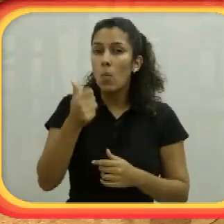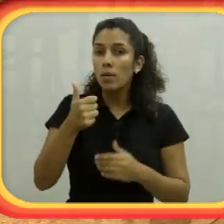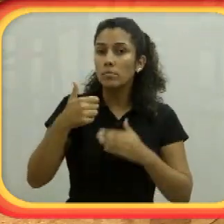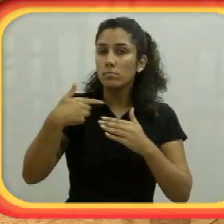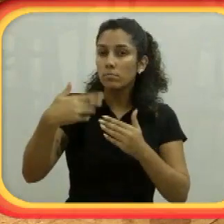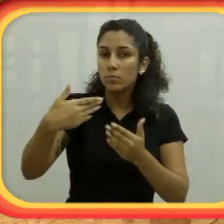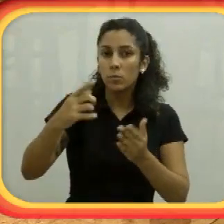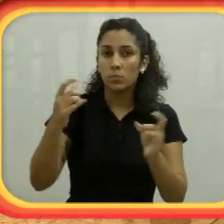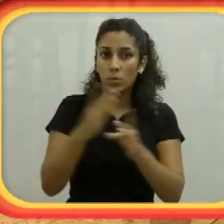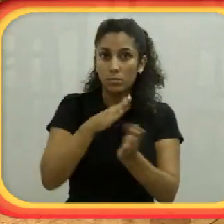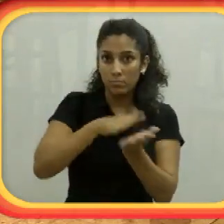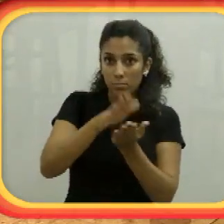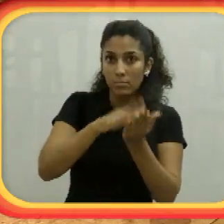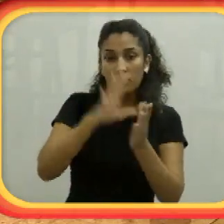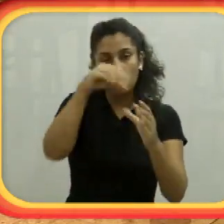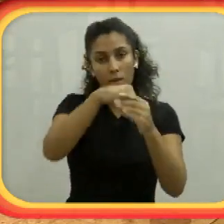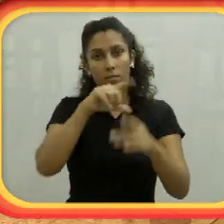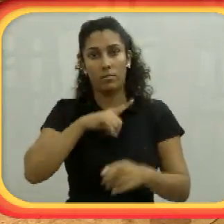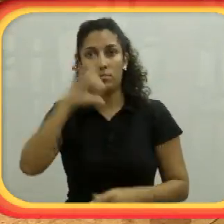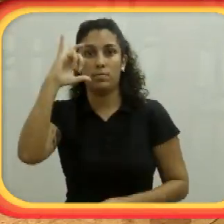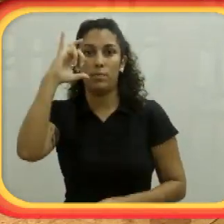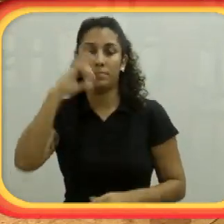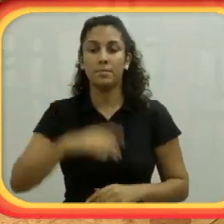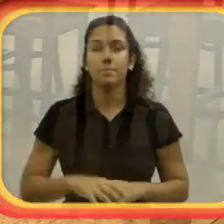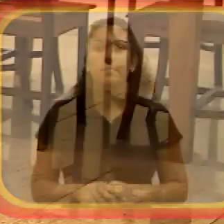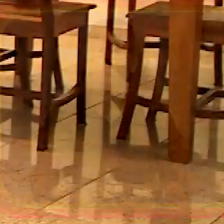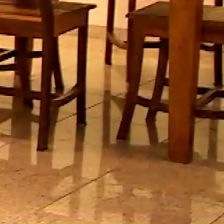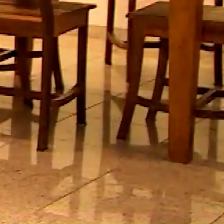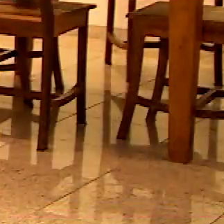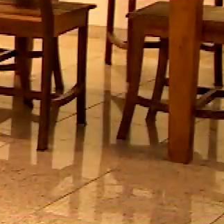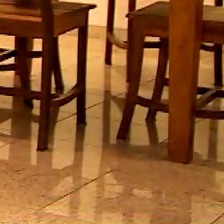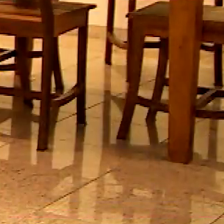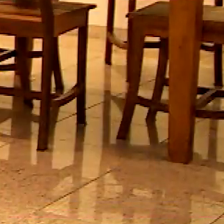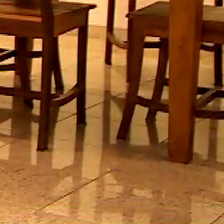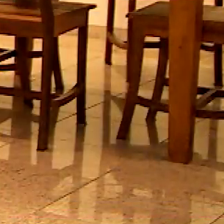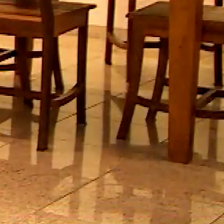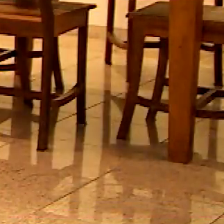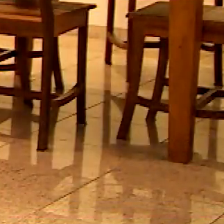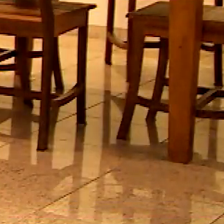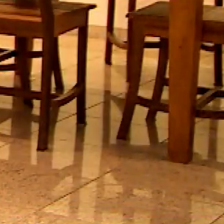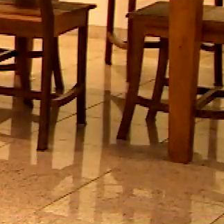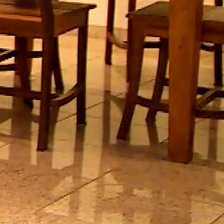Então tem ali todo o meu, quase todo o meu portfólio de fotografia subaquática, está lá no Instagram.